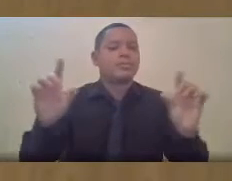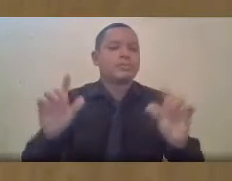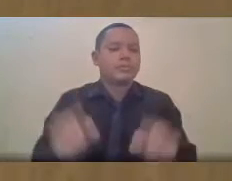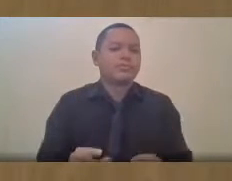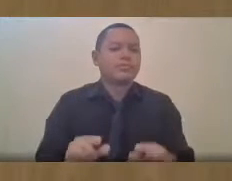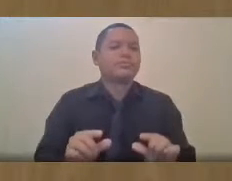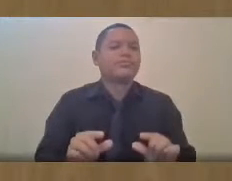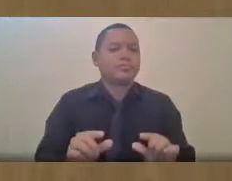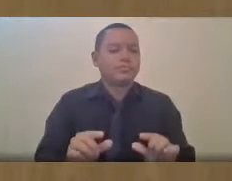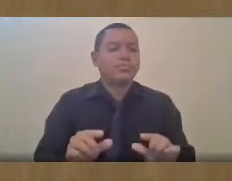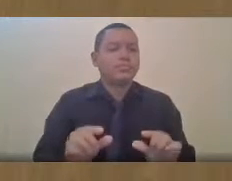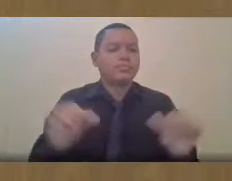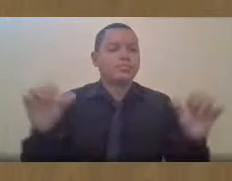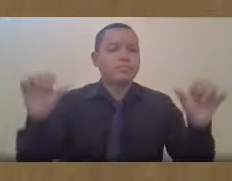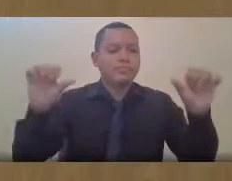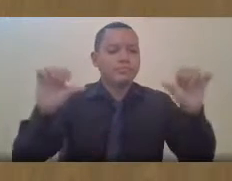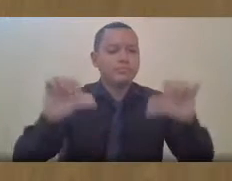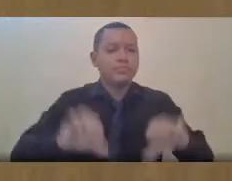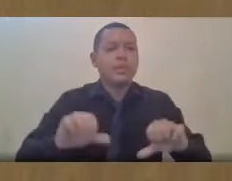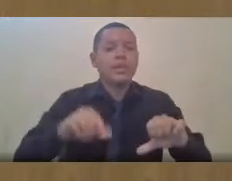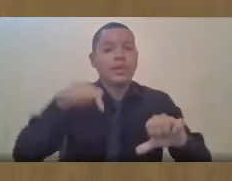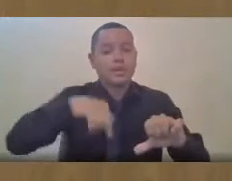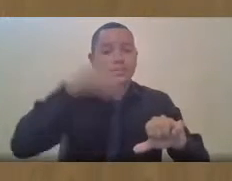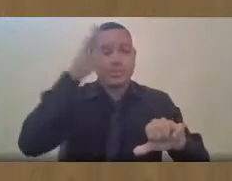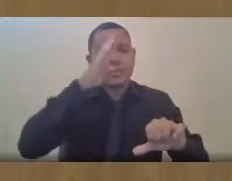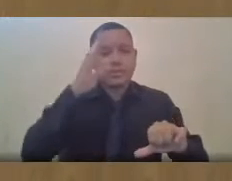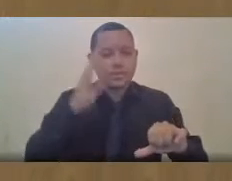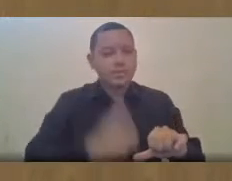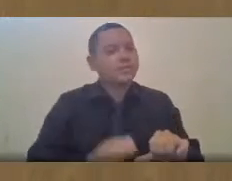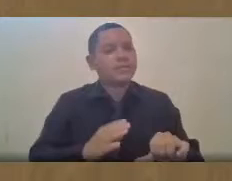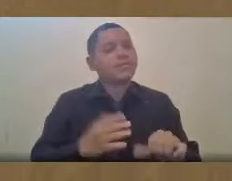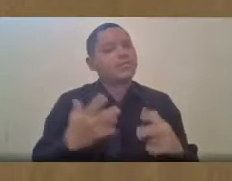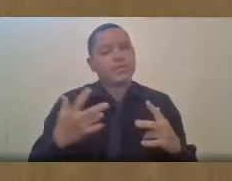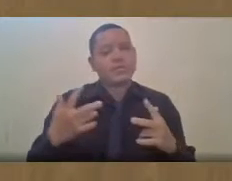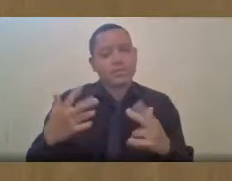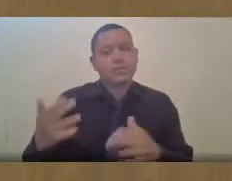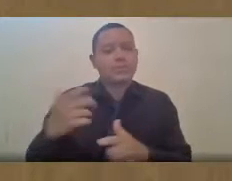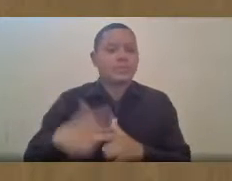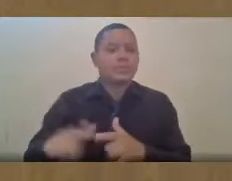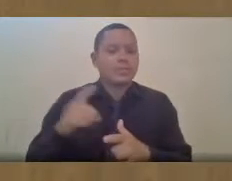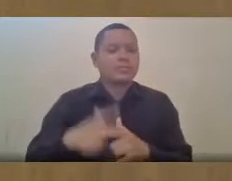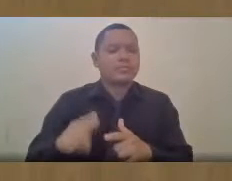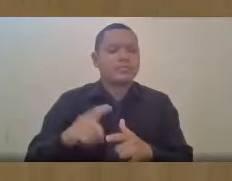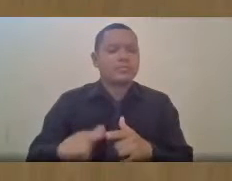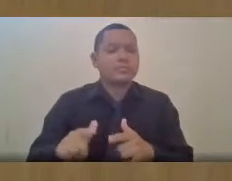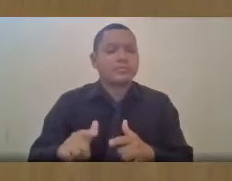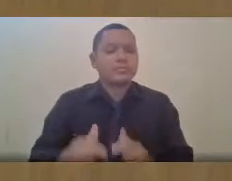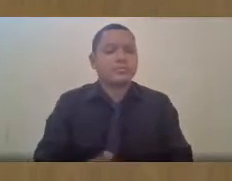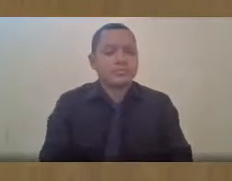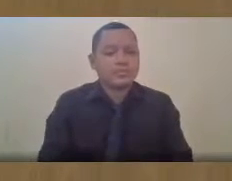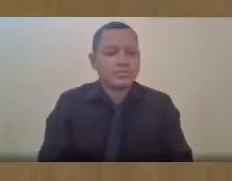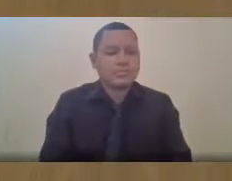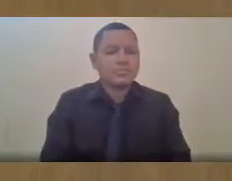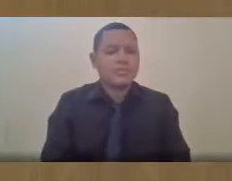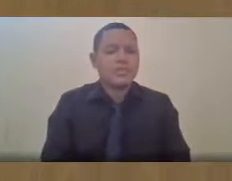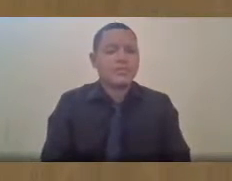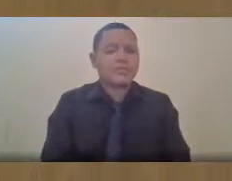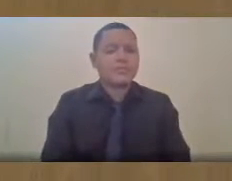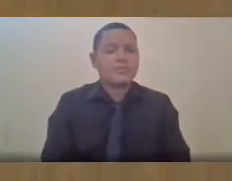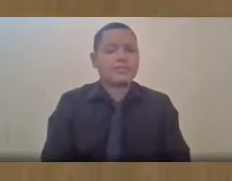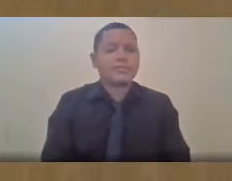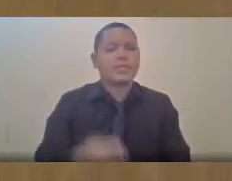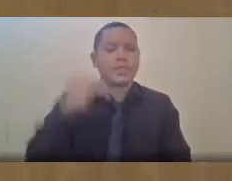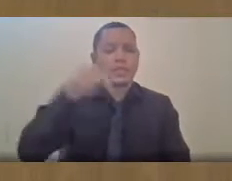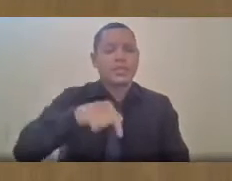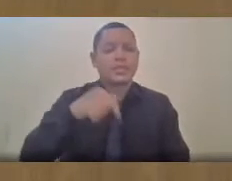E, consequentemente, aqui no Brasil não foi diferente. E nós, a nossa economia, ela está